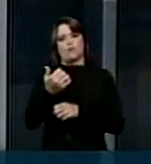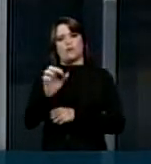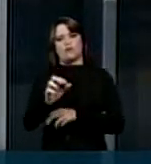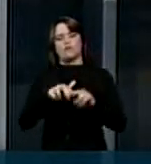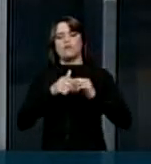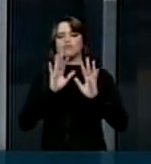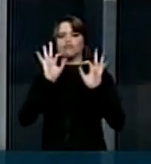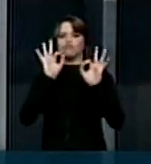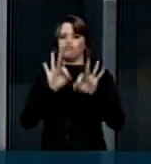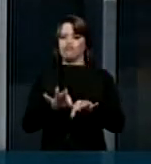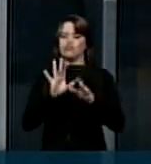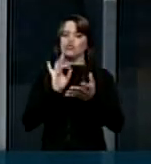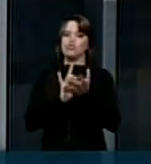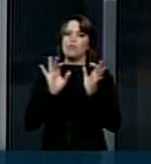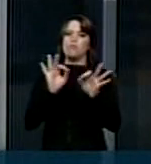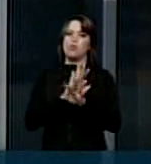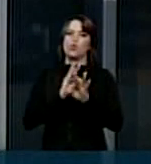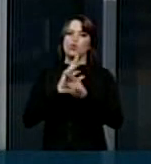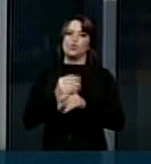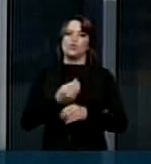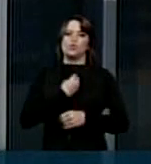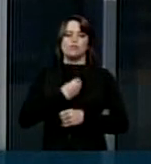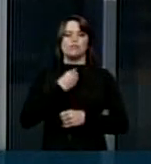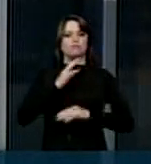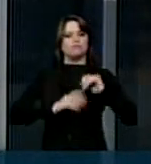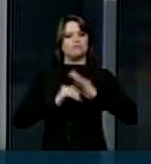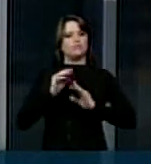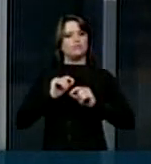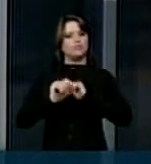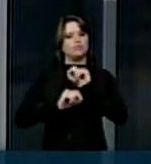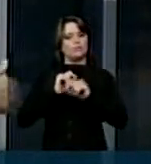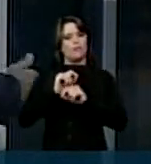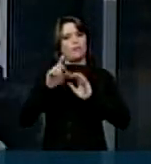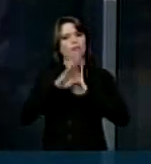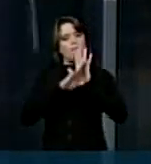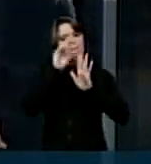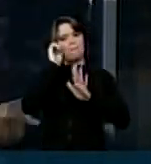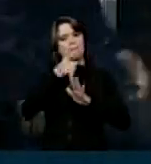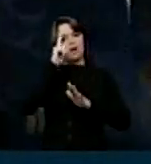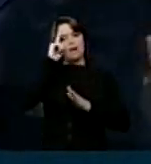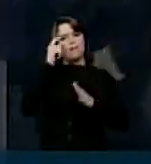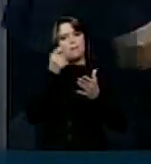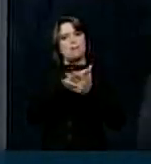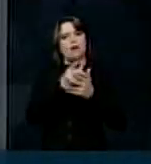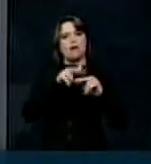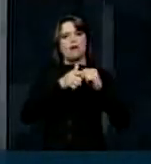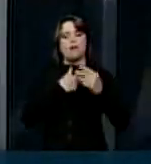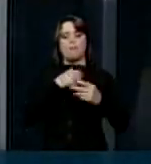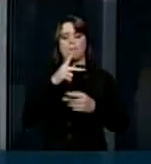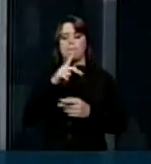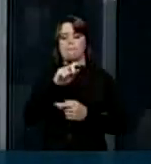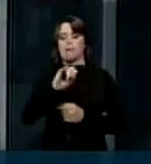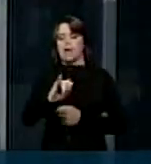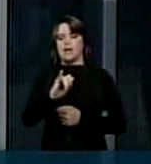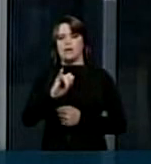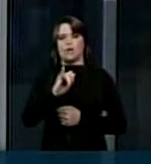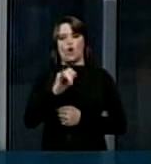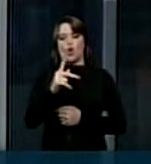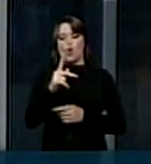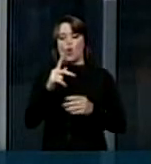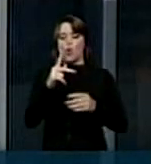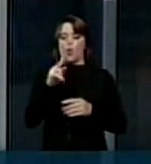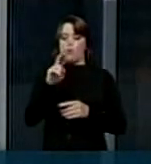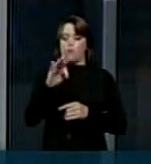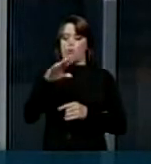e finalmente estou aqui em minhas mãos com a ordem bancária do PAI Pronto Atendimento Infantil no valor de R 1